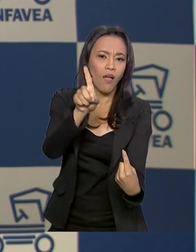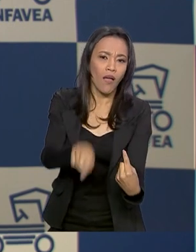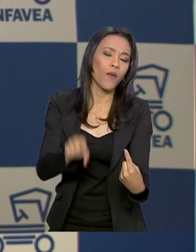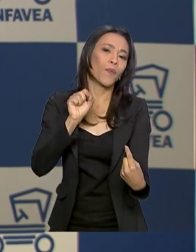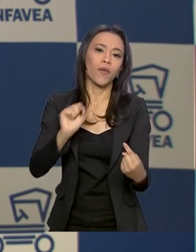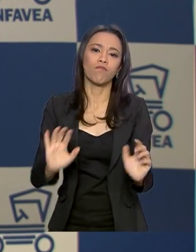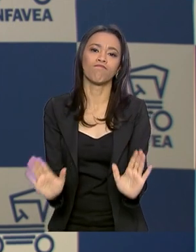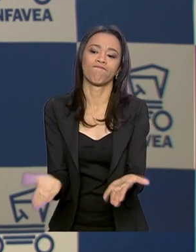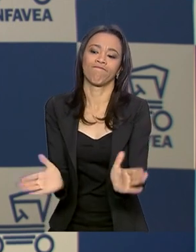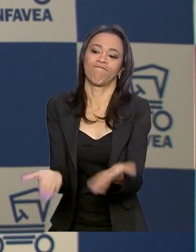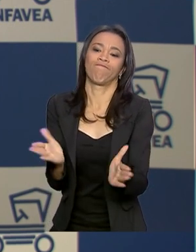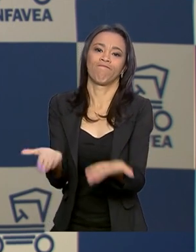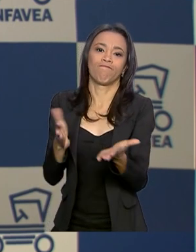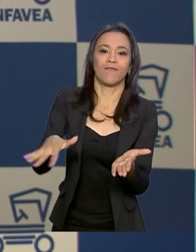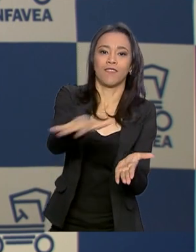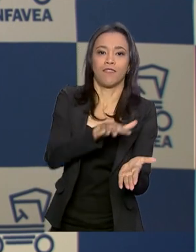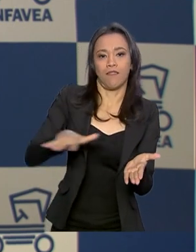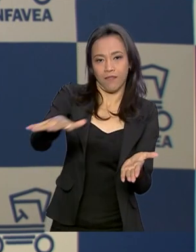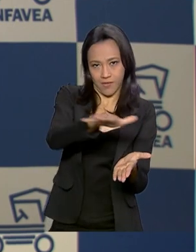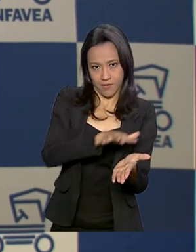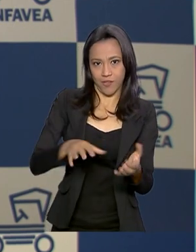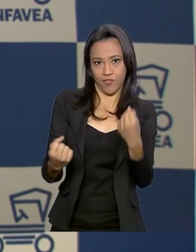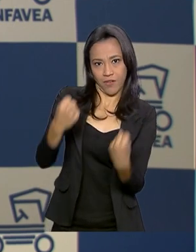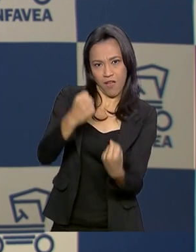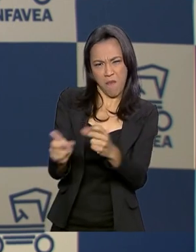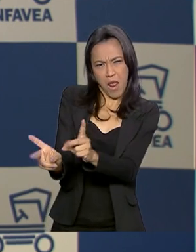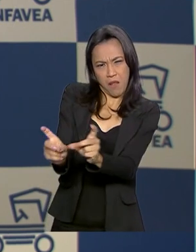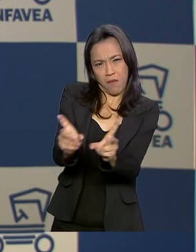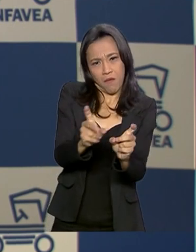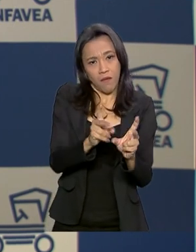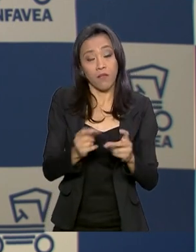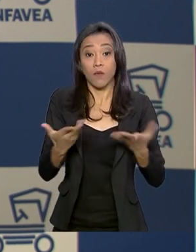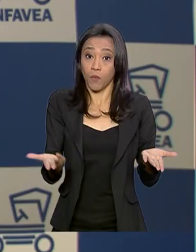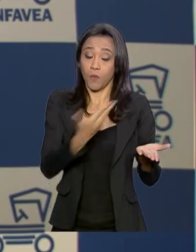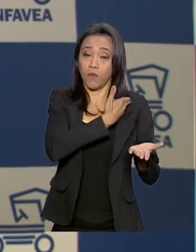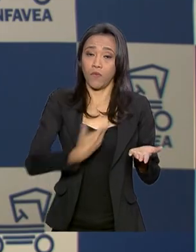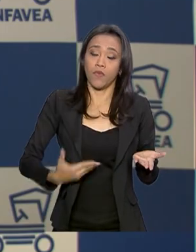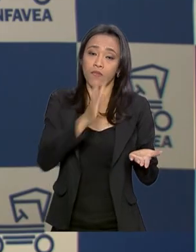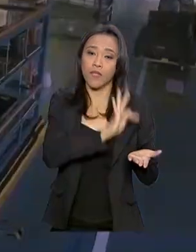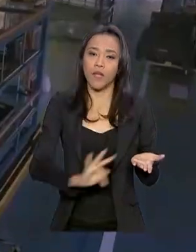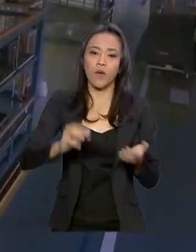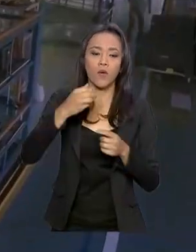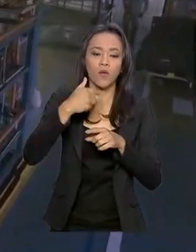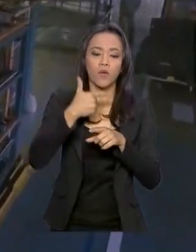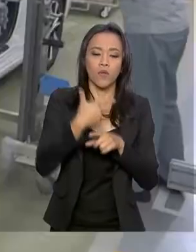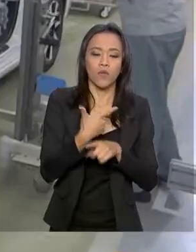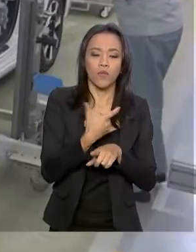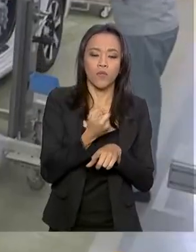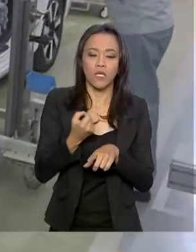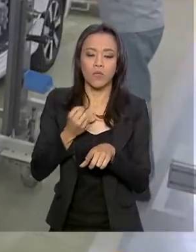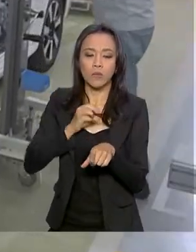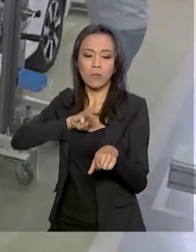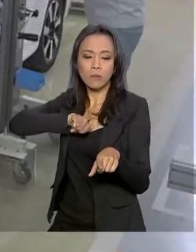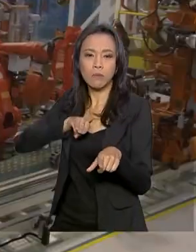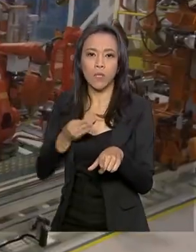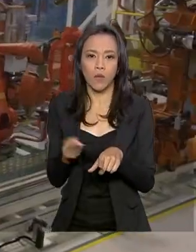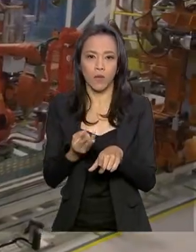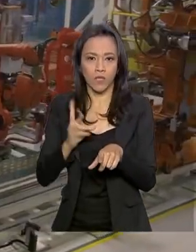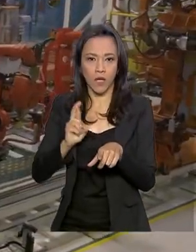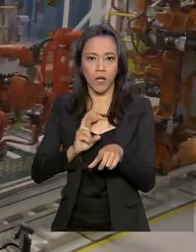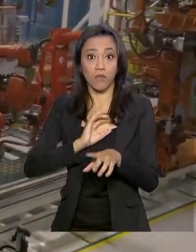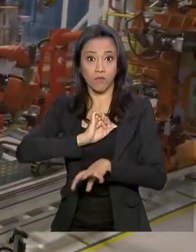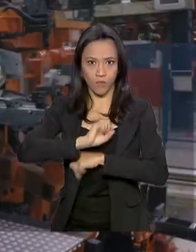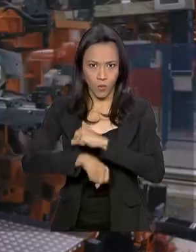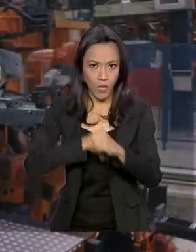a indústria automotiva do país. O governo federal está oferecendo 200 milhões de reais por ano em